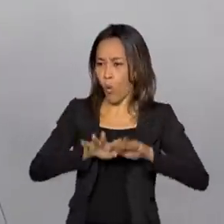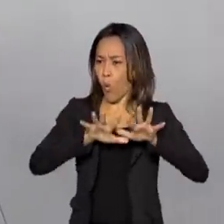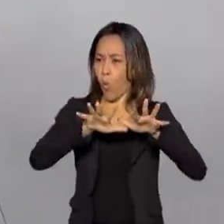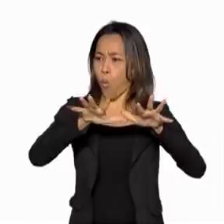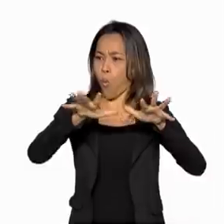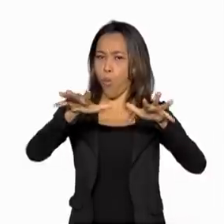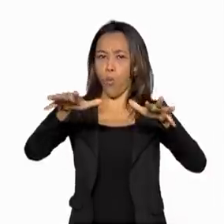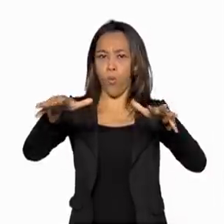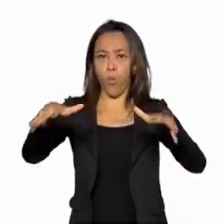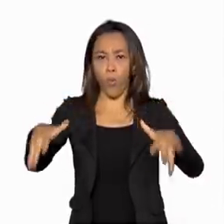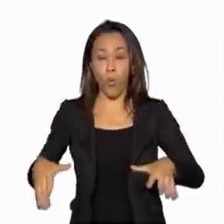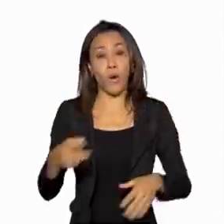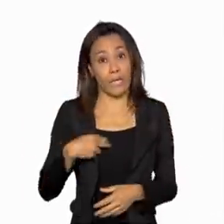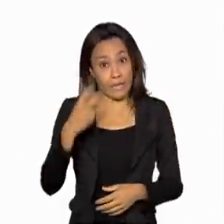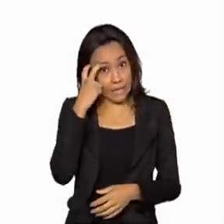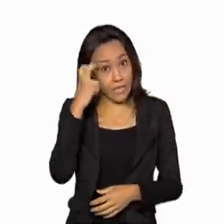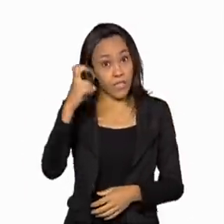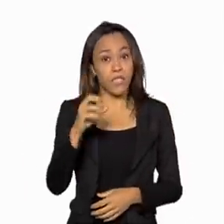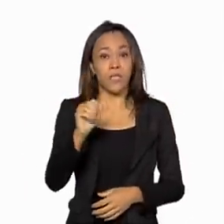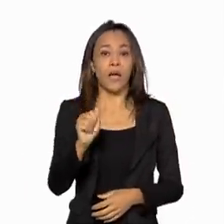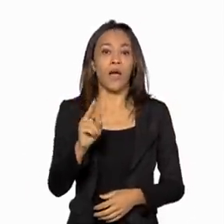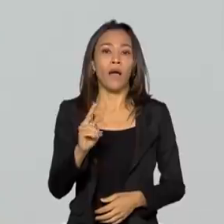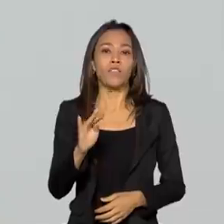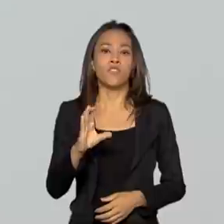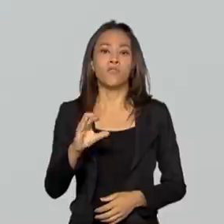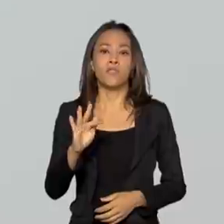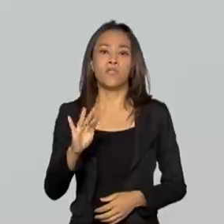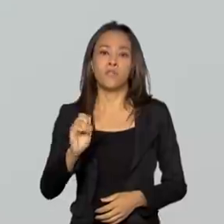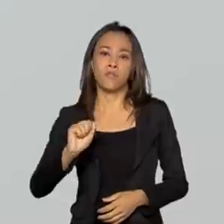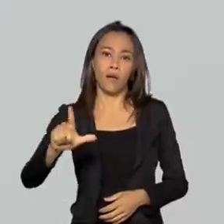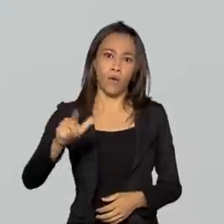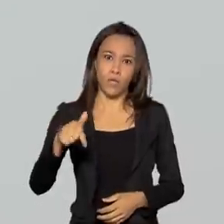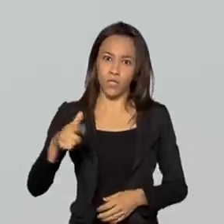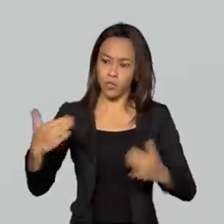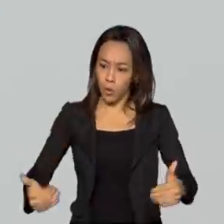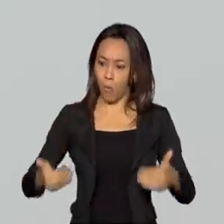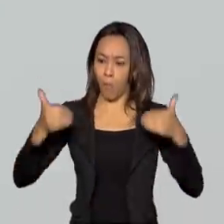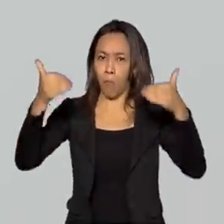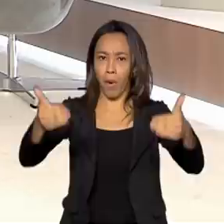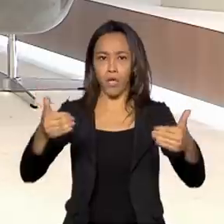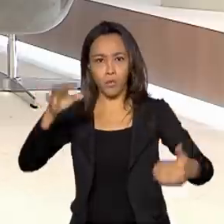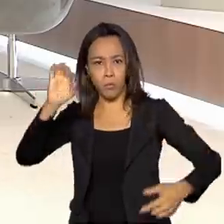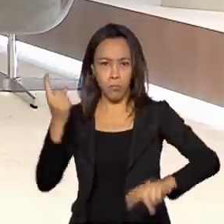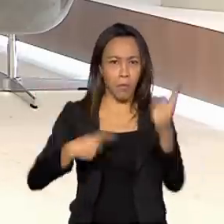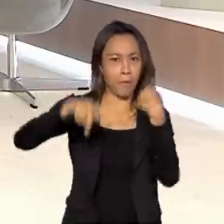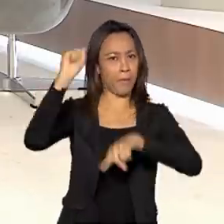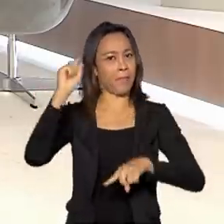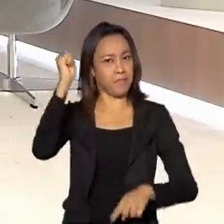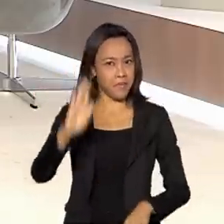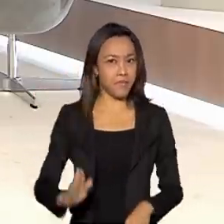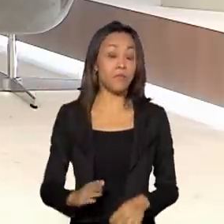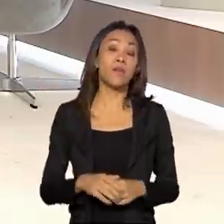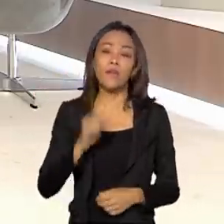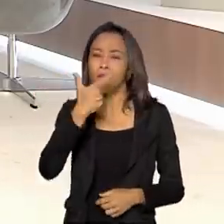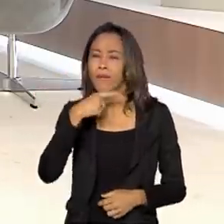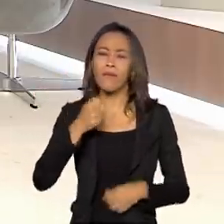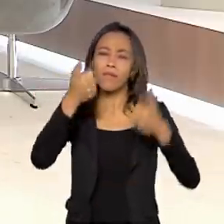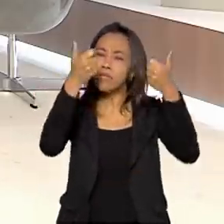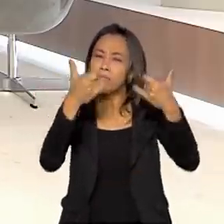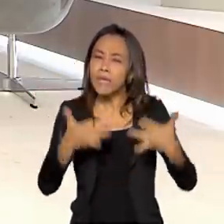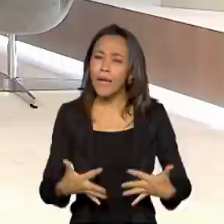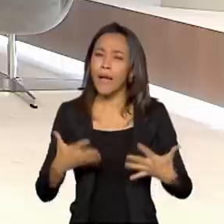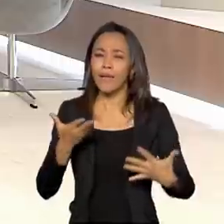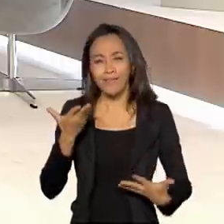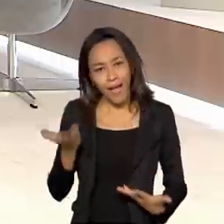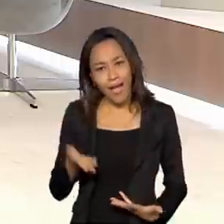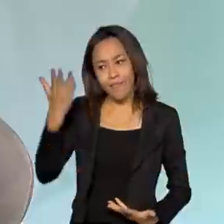inteligência artificial. Será um passo gigantesco e revolucionário. E quem vai explicar tudo isso para a